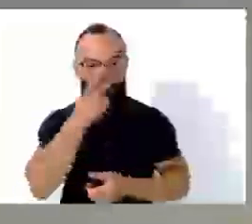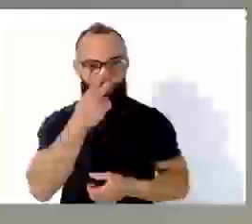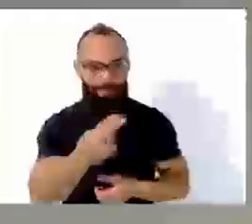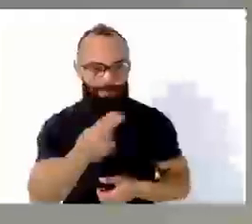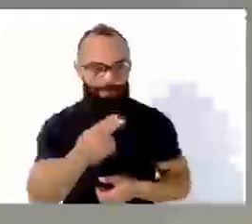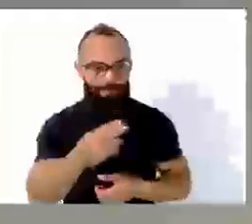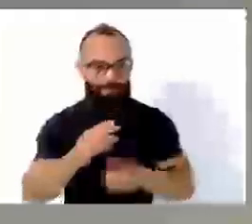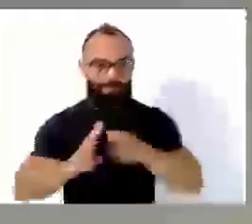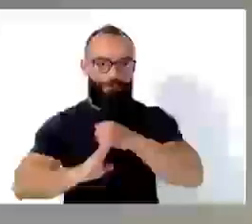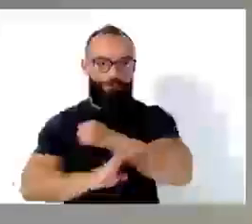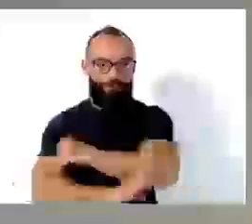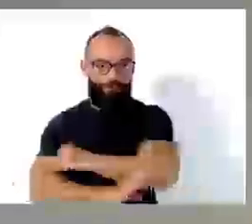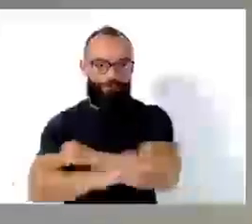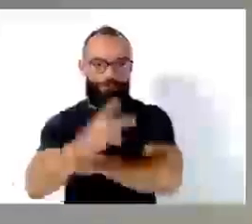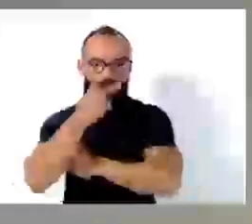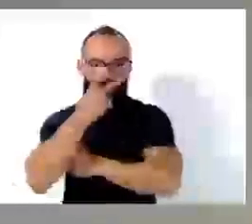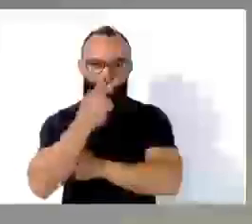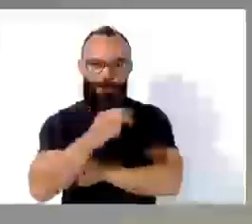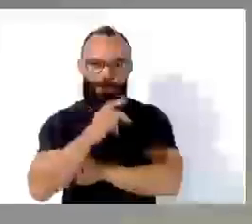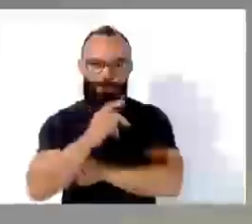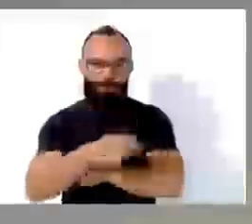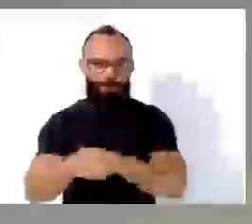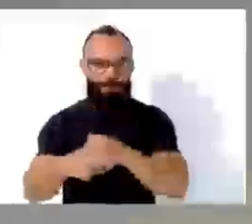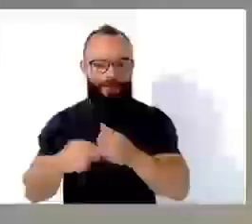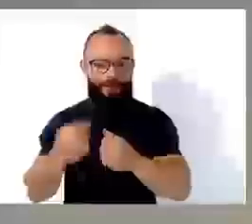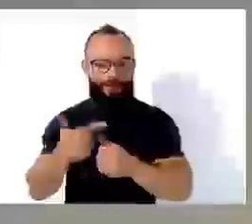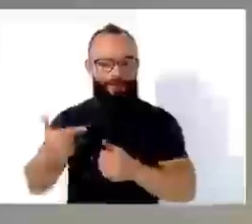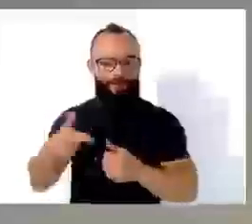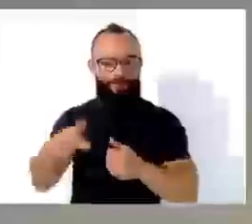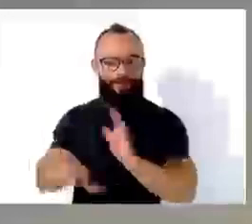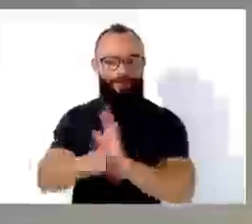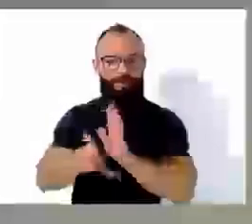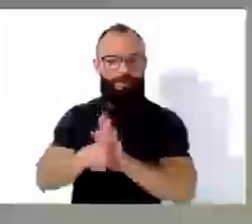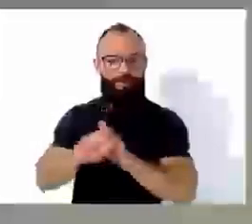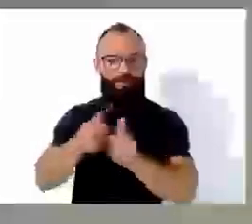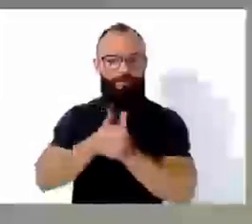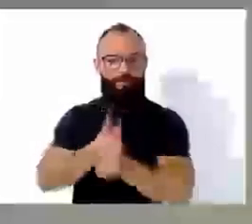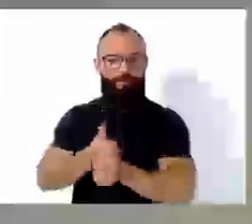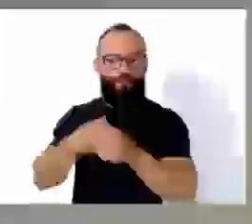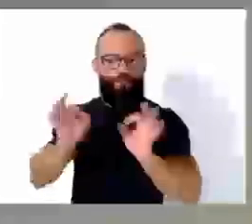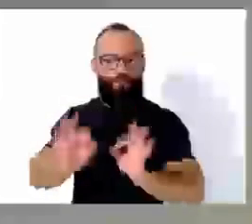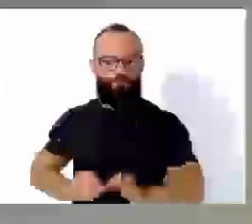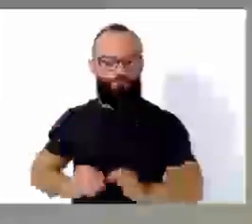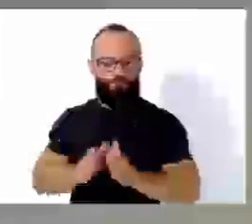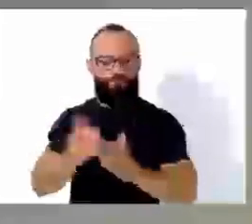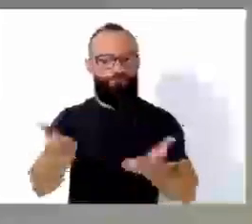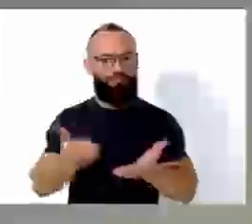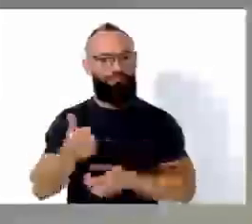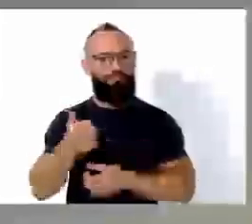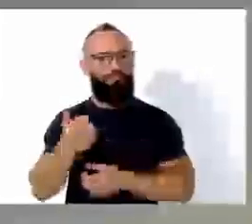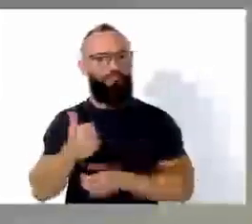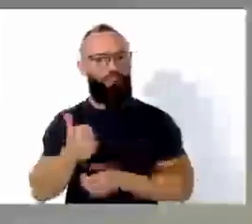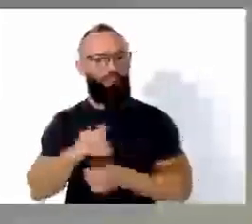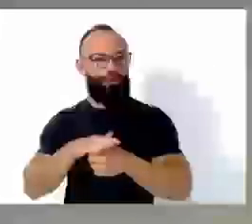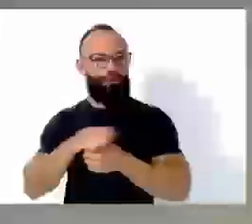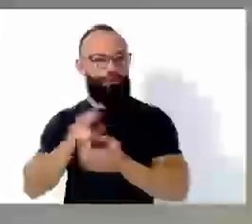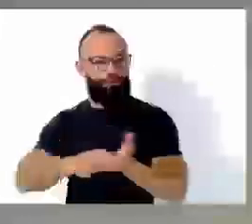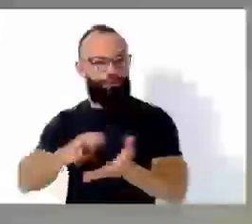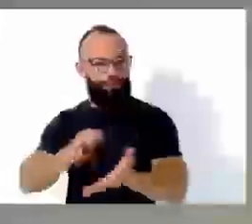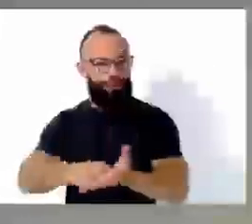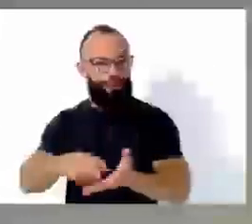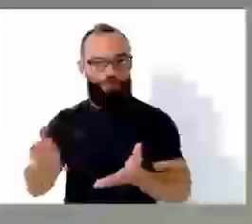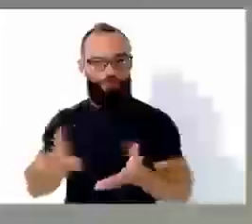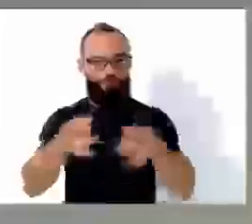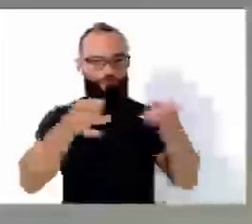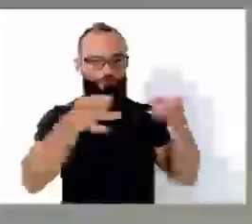vereador João Luiz fala, parece ser terra de ninguém, todo mundo vem, descarrega e hoje era 11 horas da manhã, ainda estavam lá essas carcaças